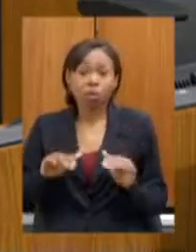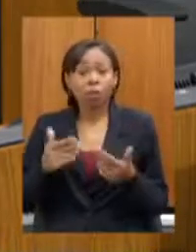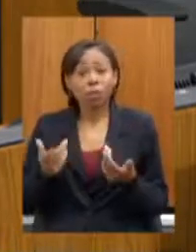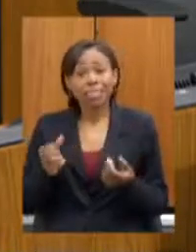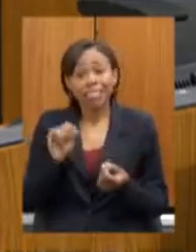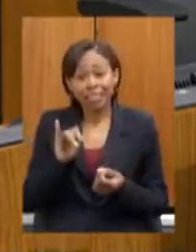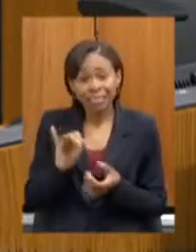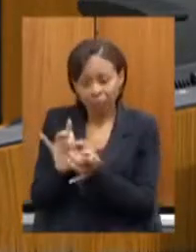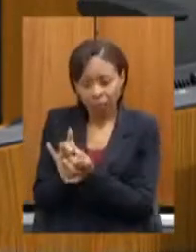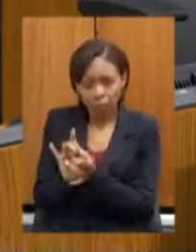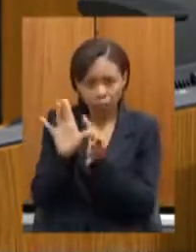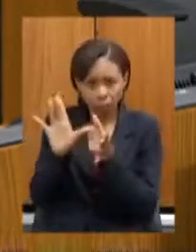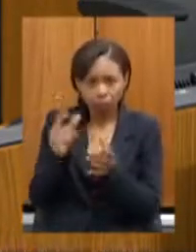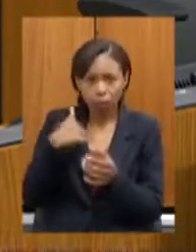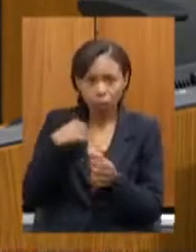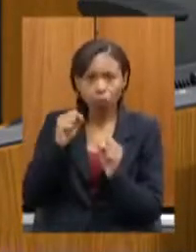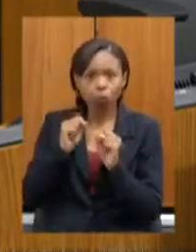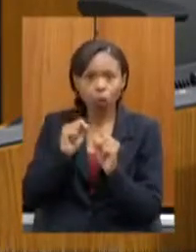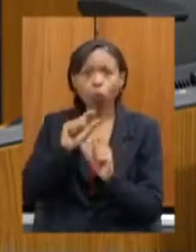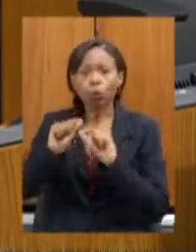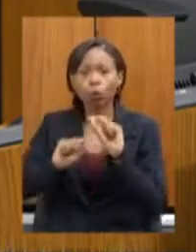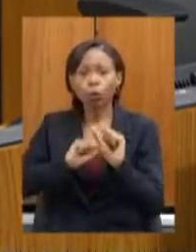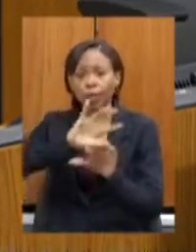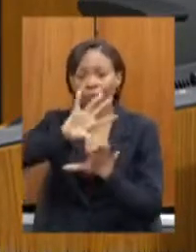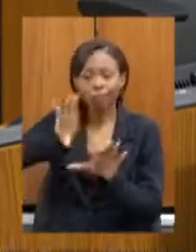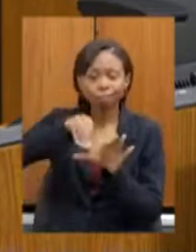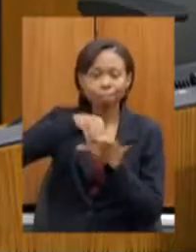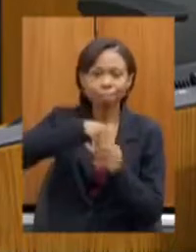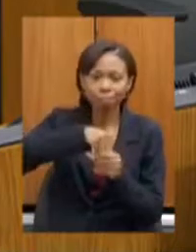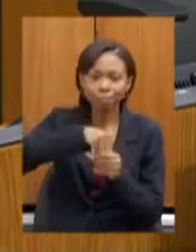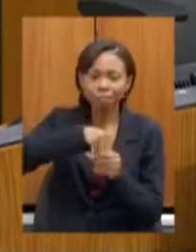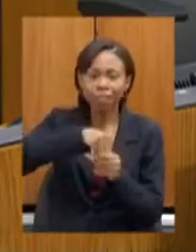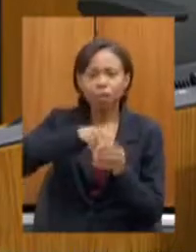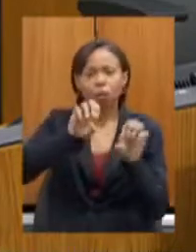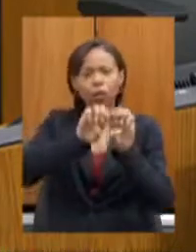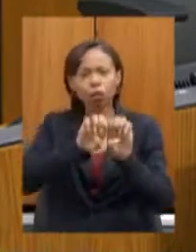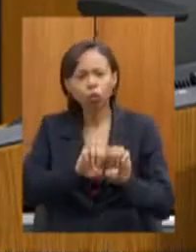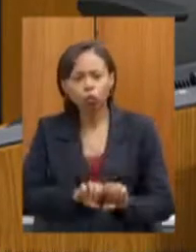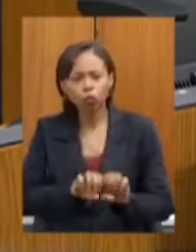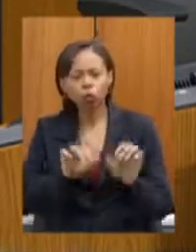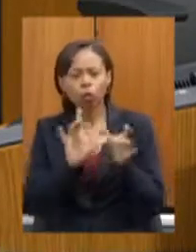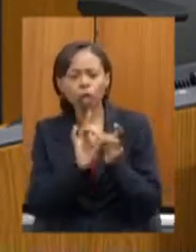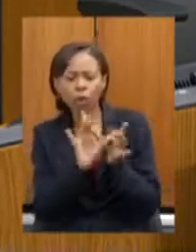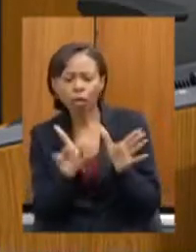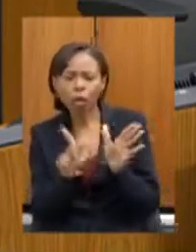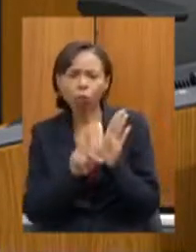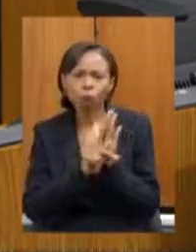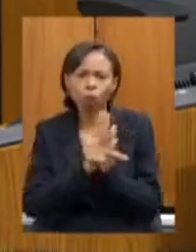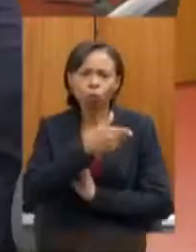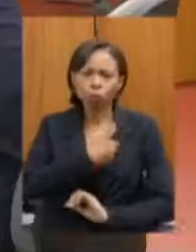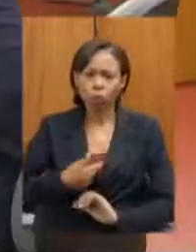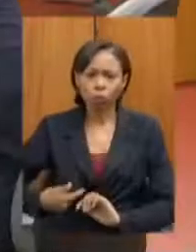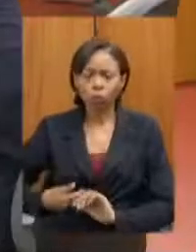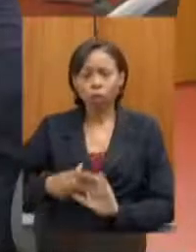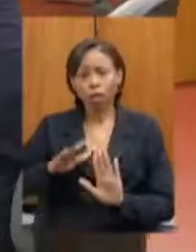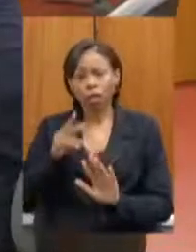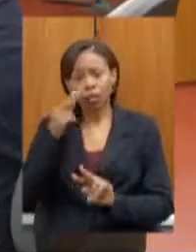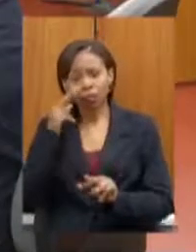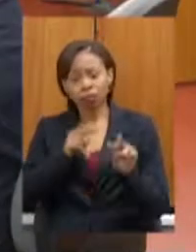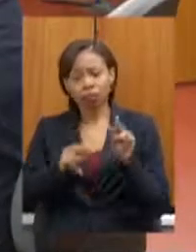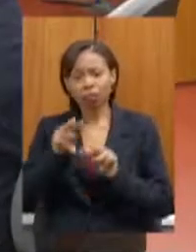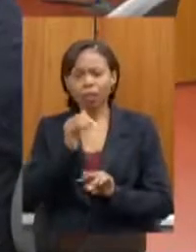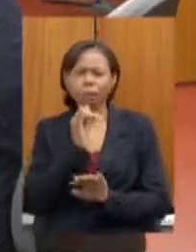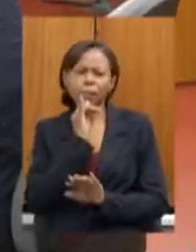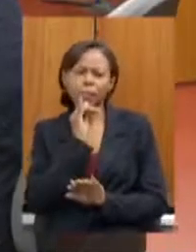minha estruturação da concessão e aí farei ali uma avaliação e chego à conclusão que, vamos imaginar, determinado, um